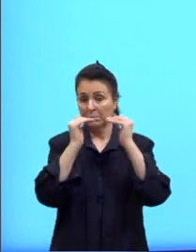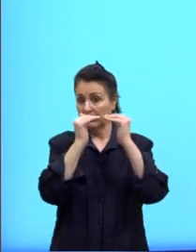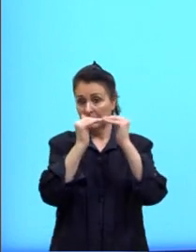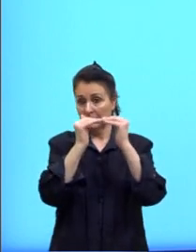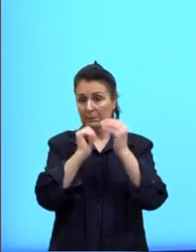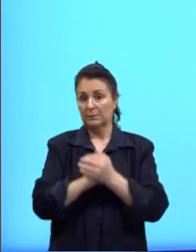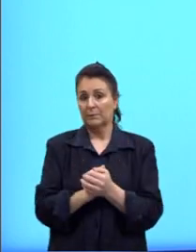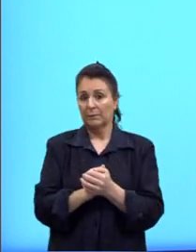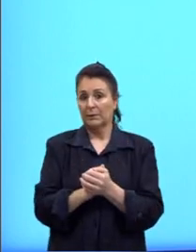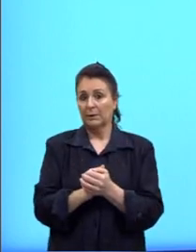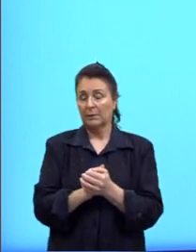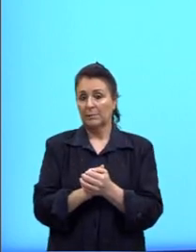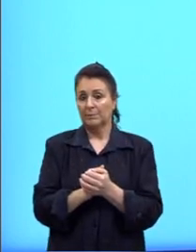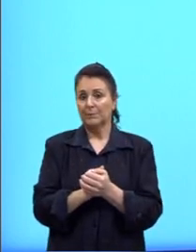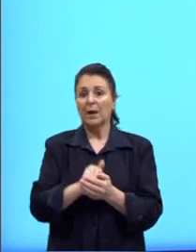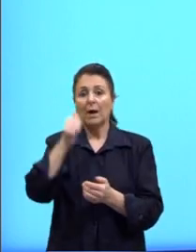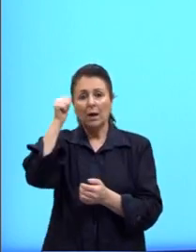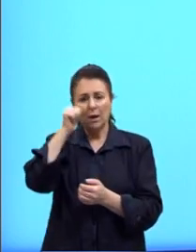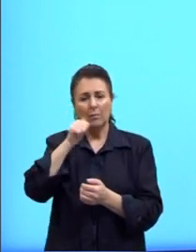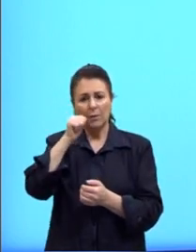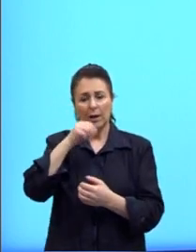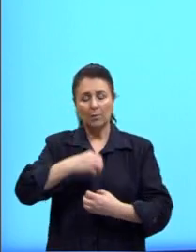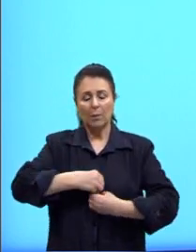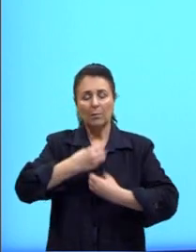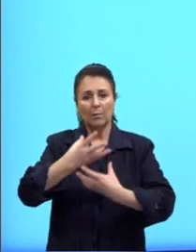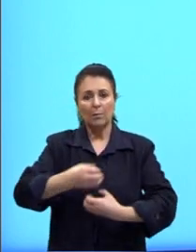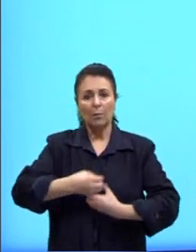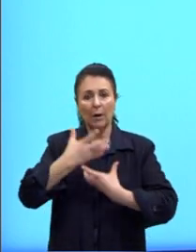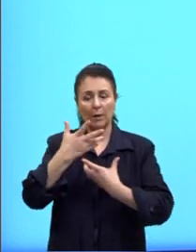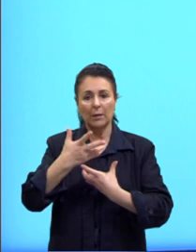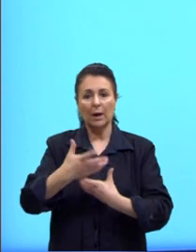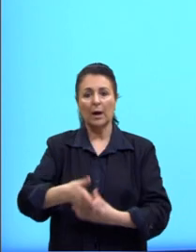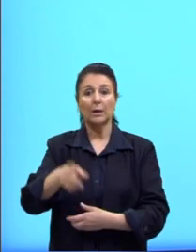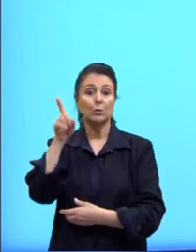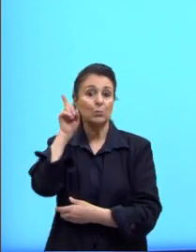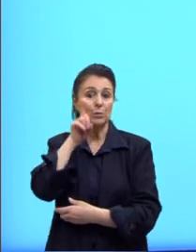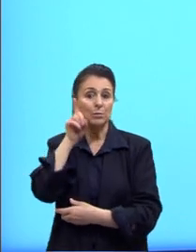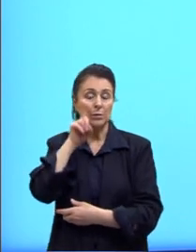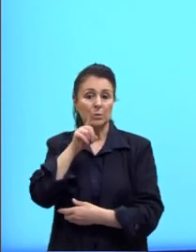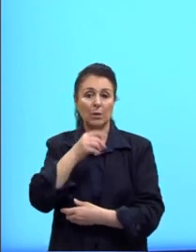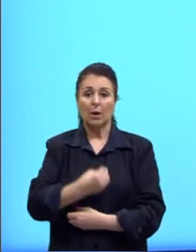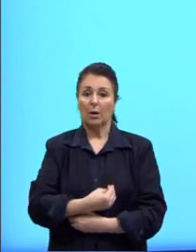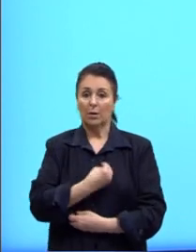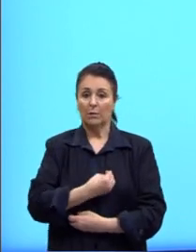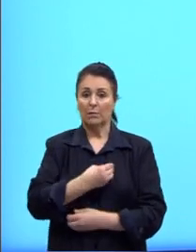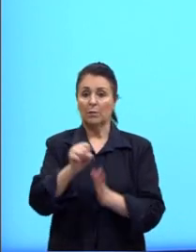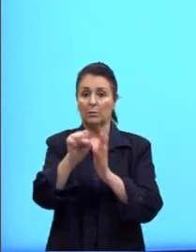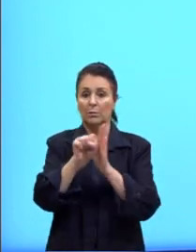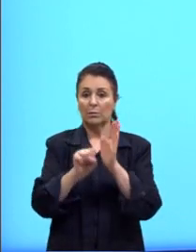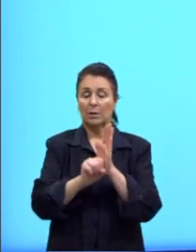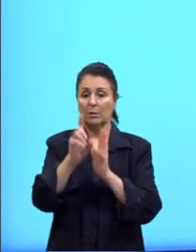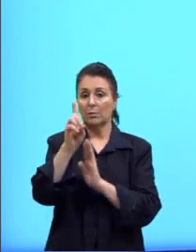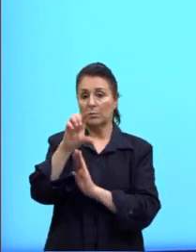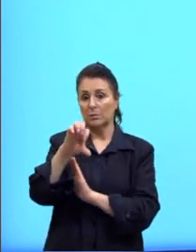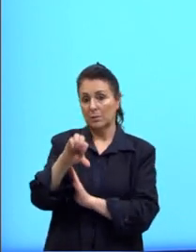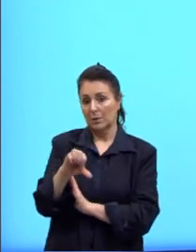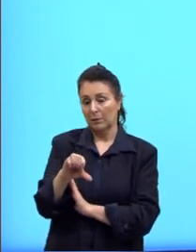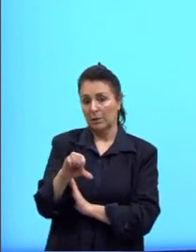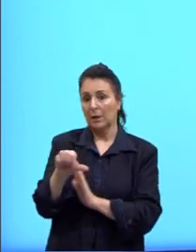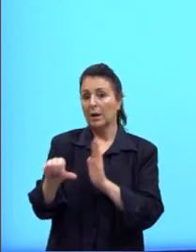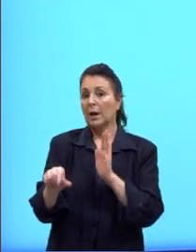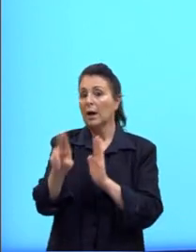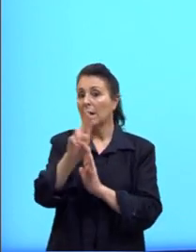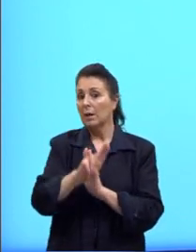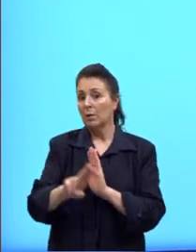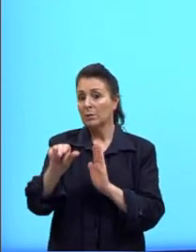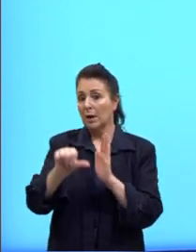A Emily Dickinson foi uma poeta norte-americana que viveu no século XIX. No poema acima, ela usa a primeira condicional para